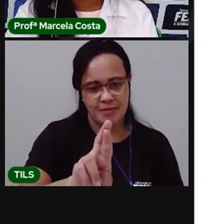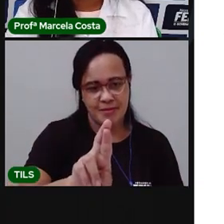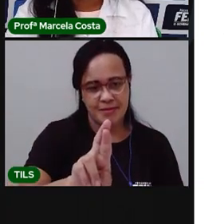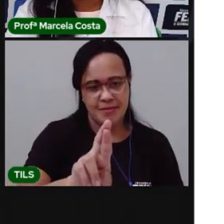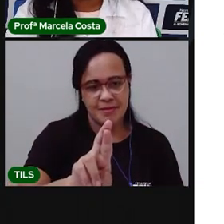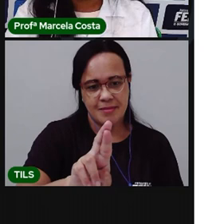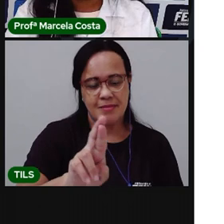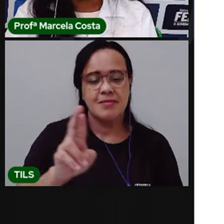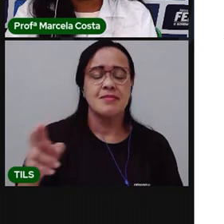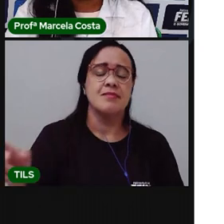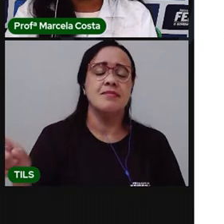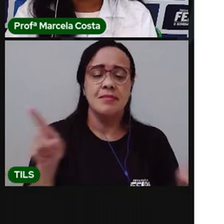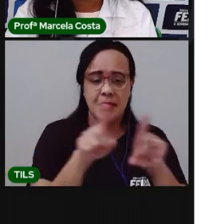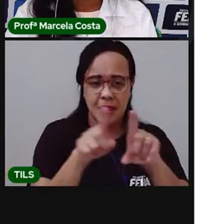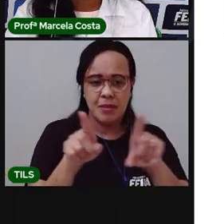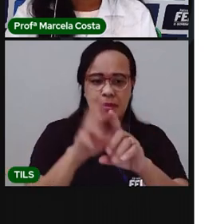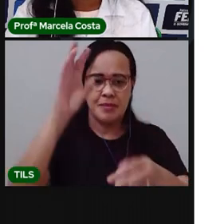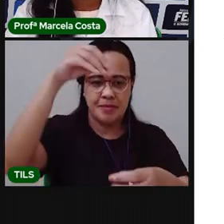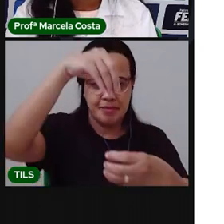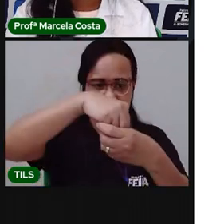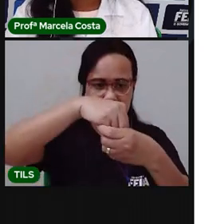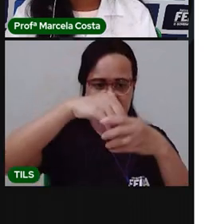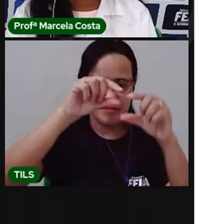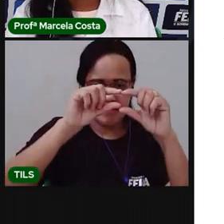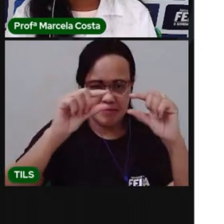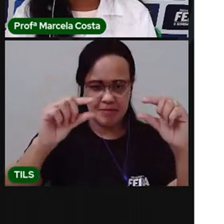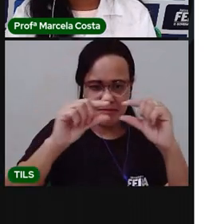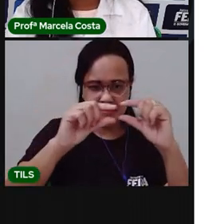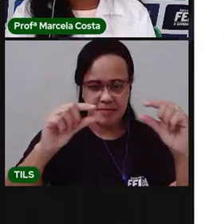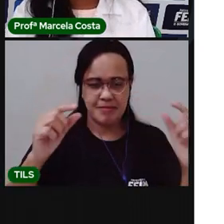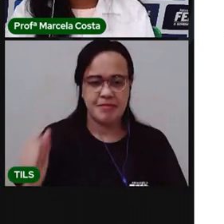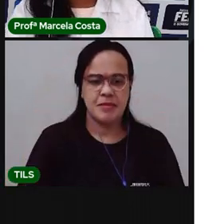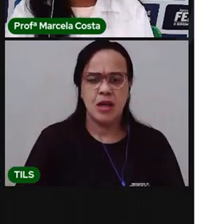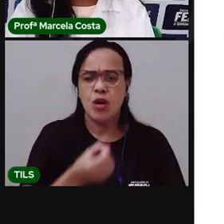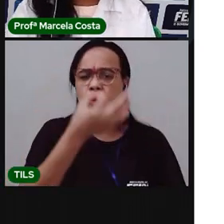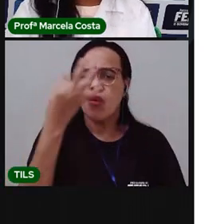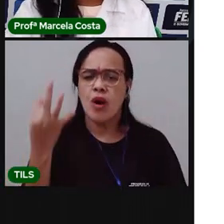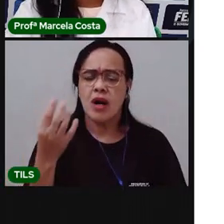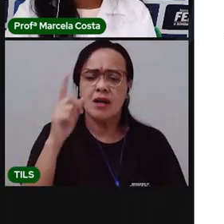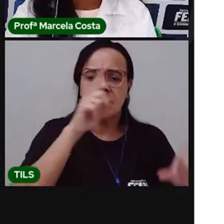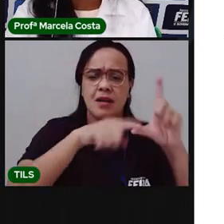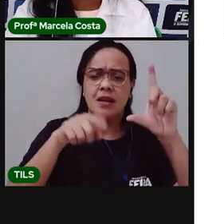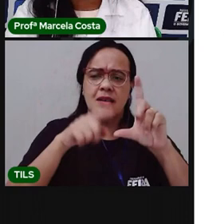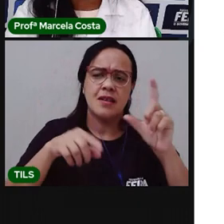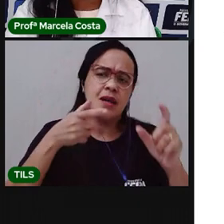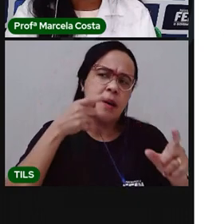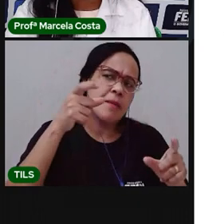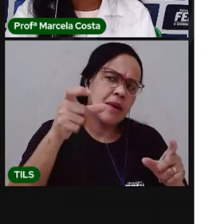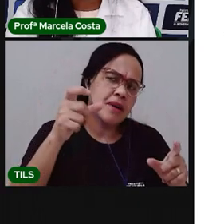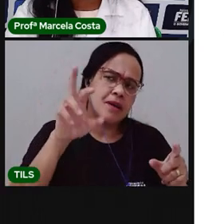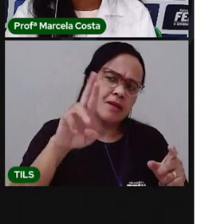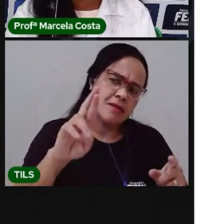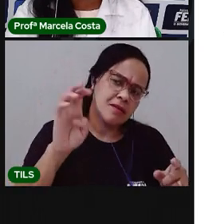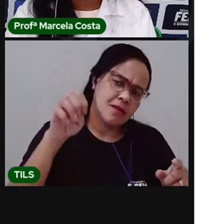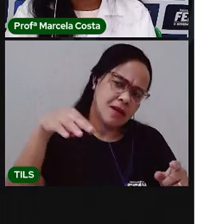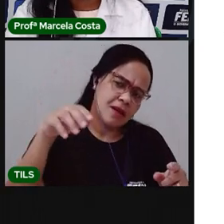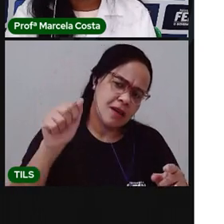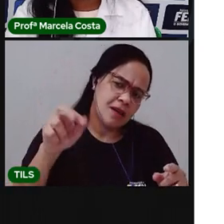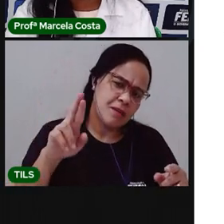Vamos colocar nesse espaço aqui. Vamos contar quantas letras tem. Ó, uma,